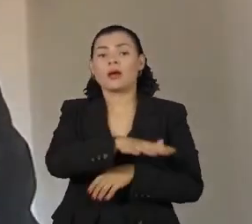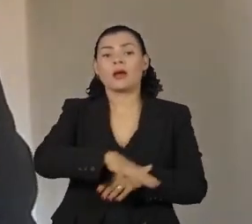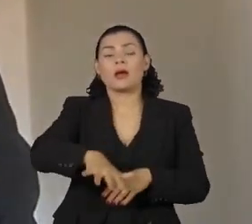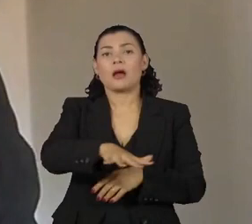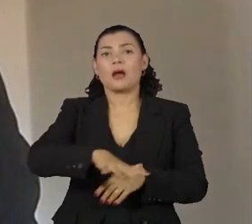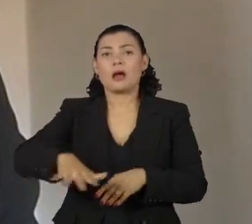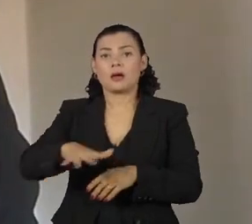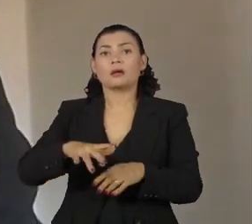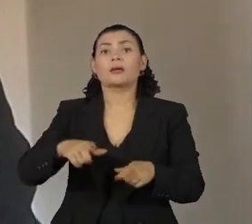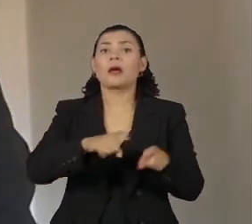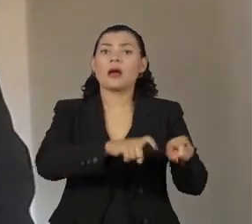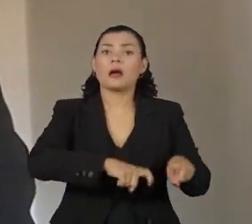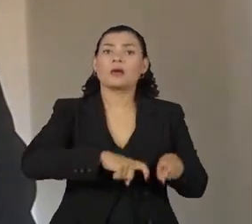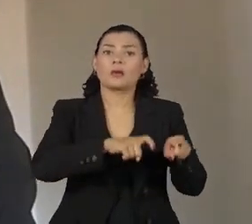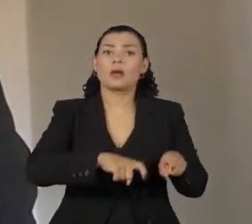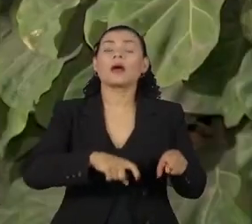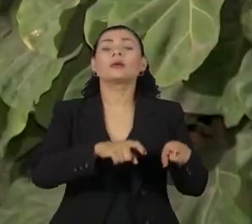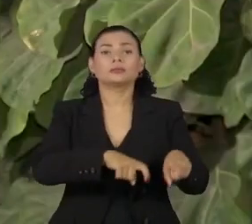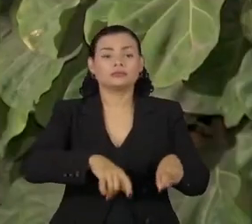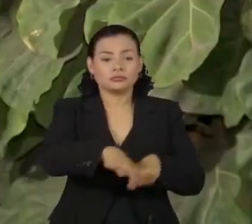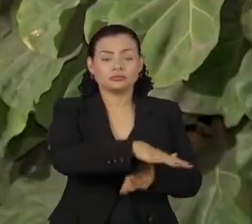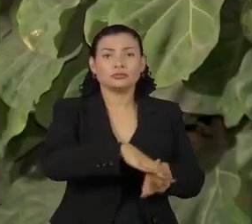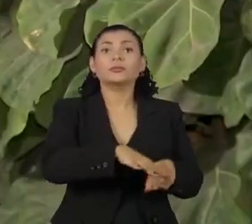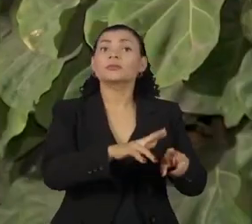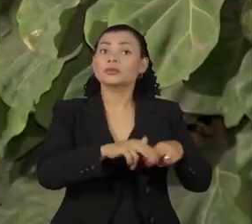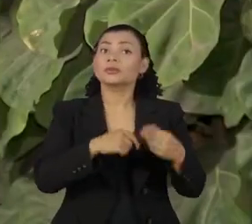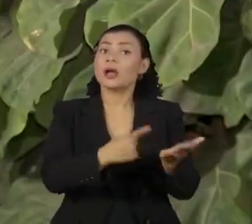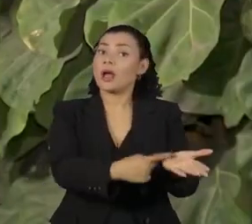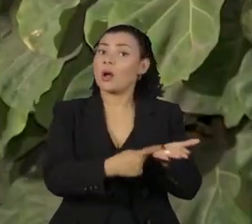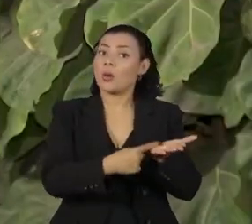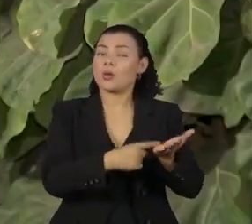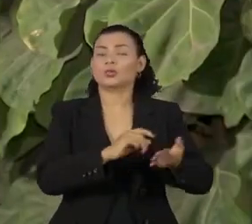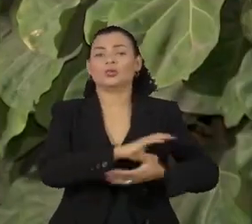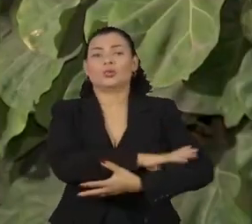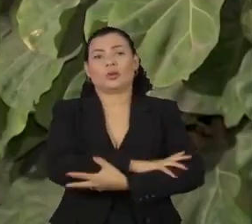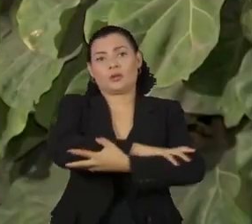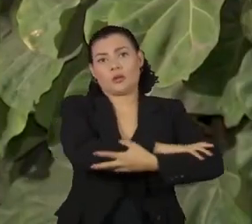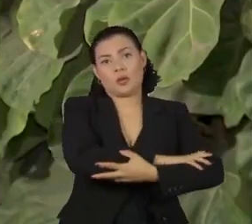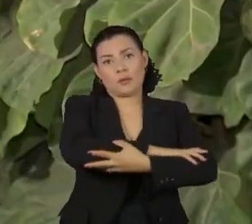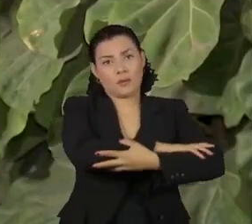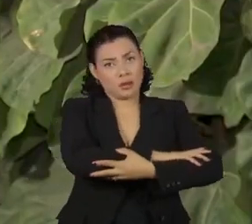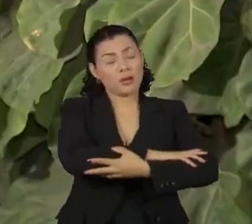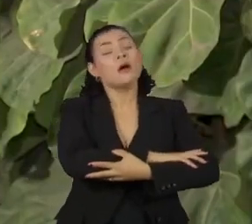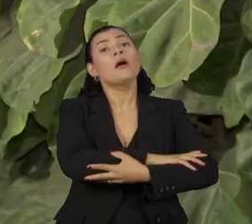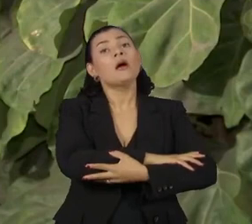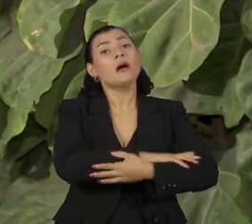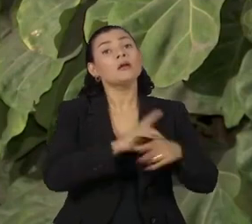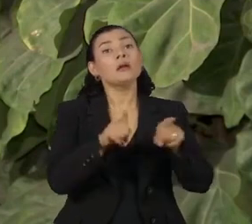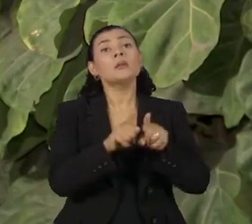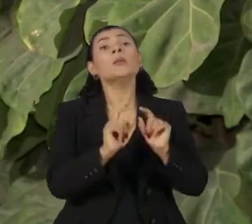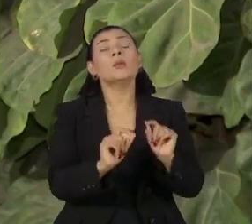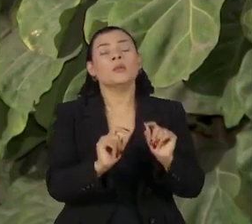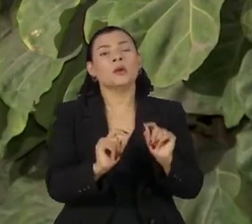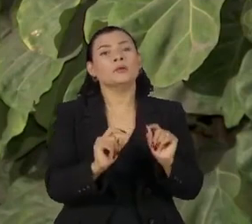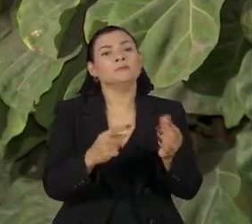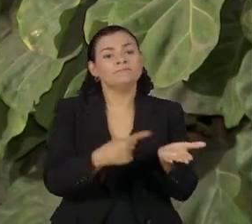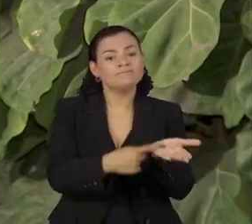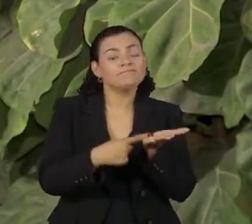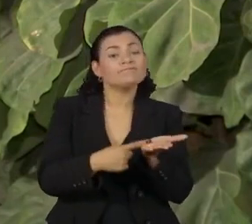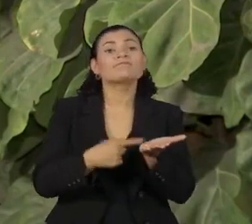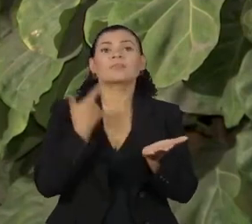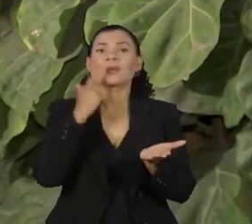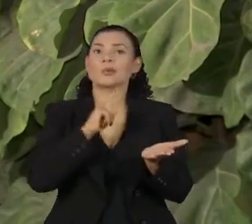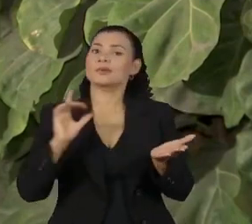agrícolas e agropecuárias. O acordo com a União Europeia pode dar ao Bloco Econômico do Cone Sul o